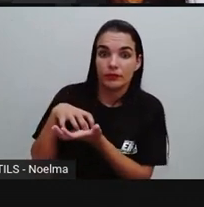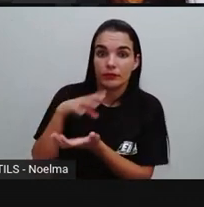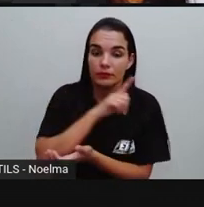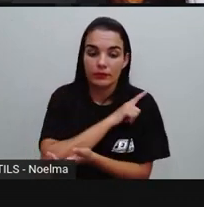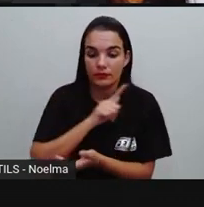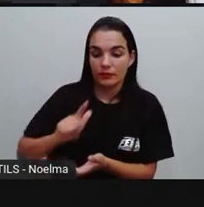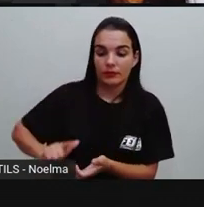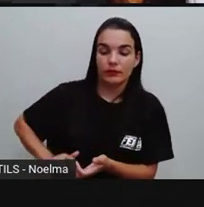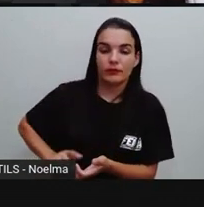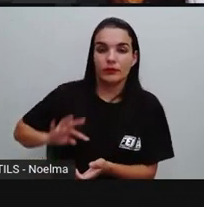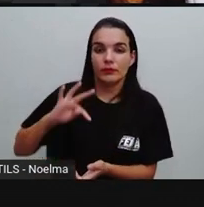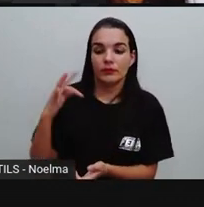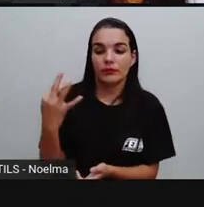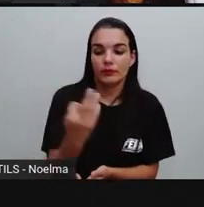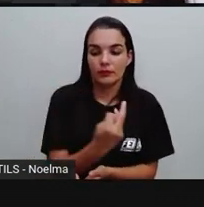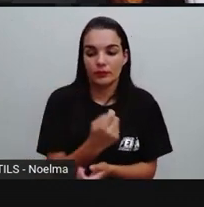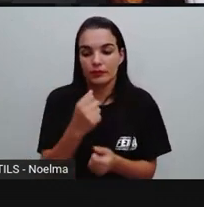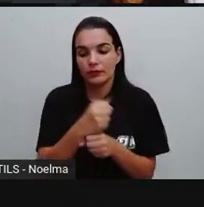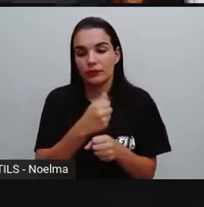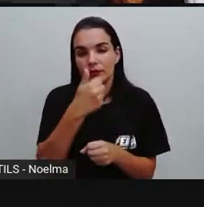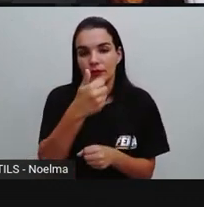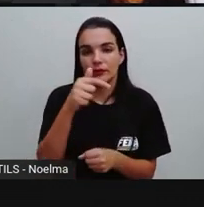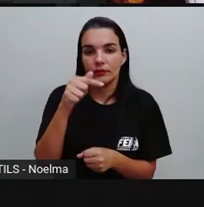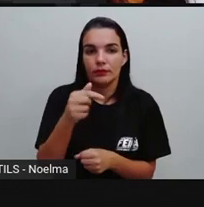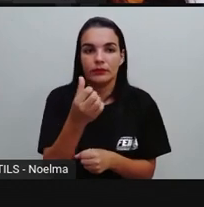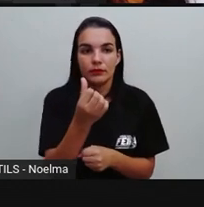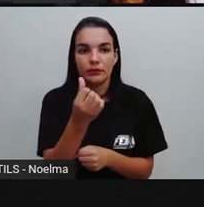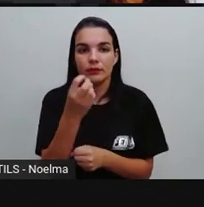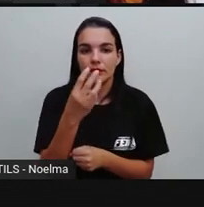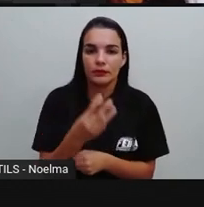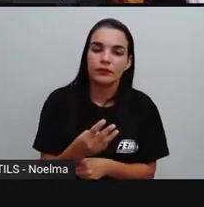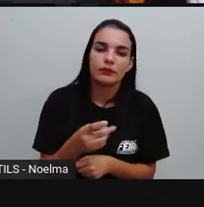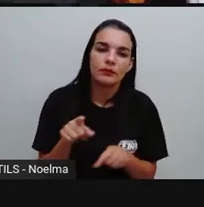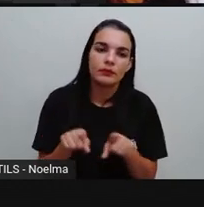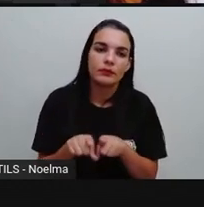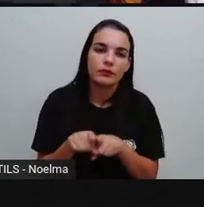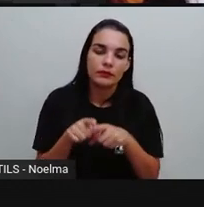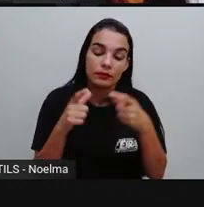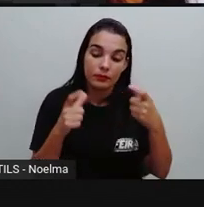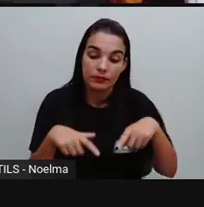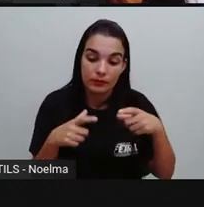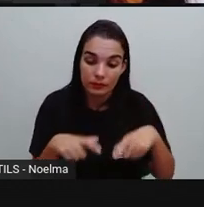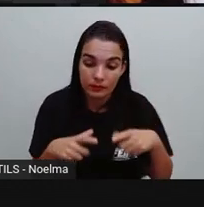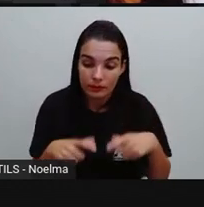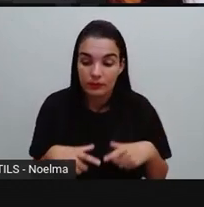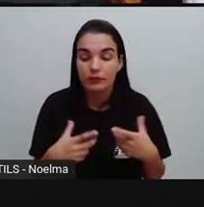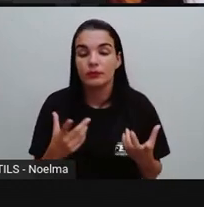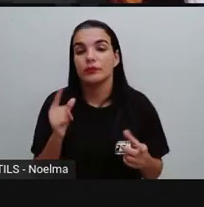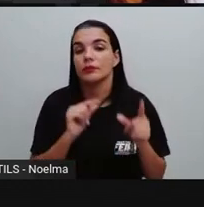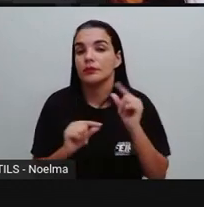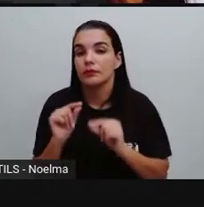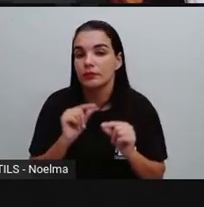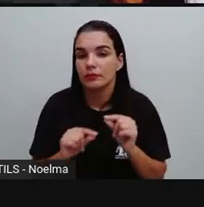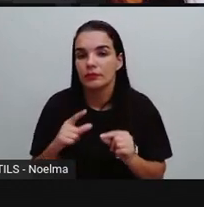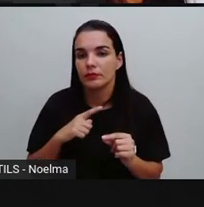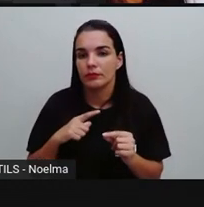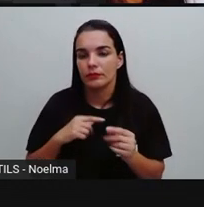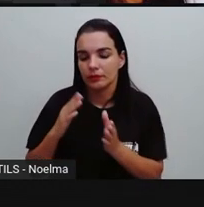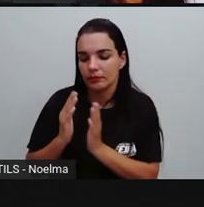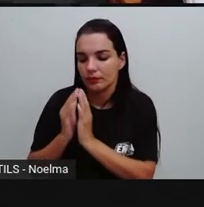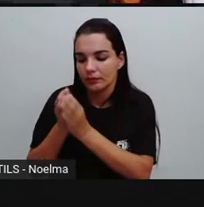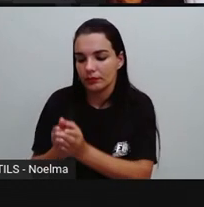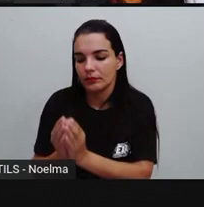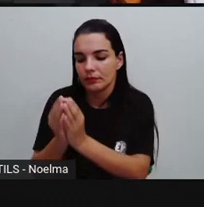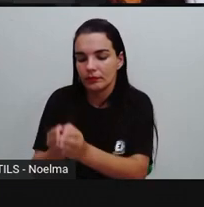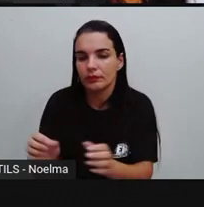governo do Estado do Brasil lá em 1763. E, por ser um local de desembarque de mercadorias, cresceu bastante.